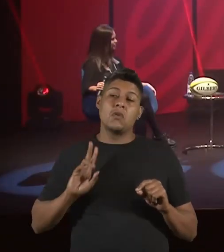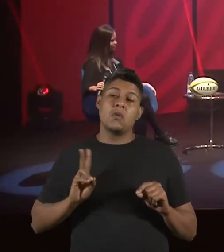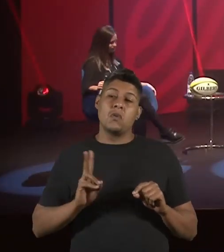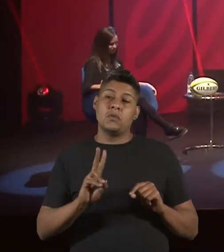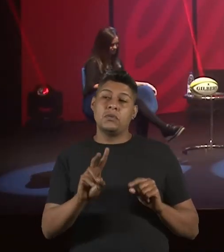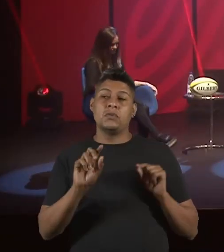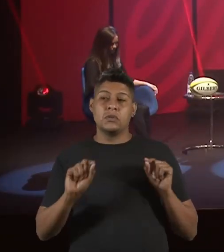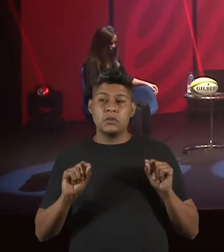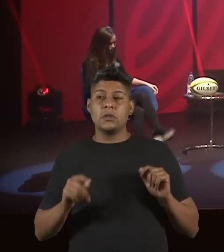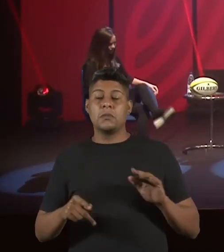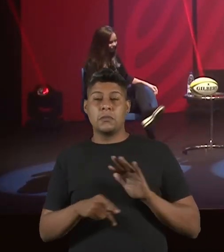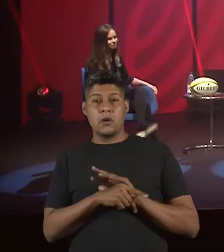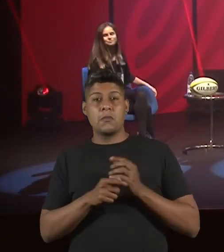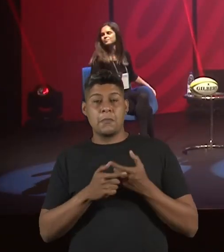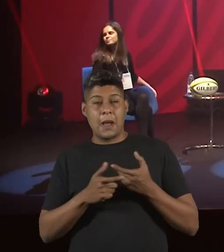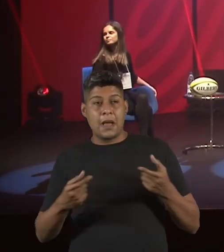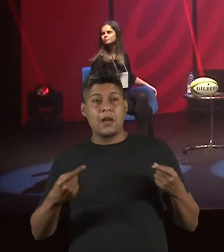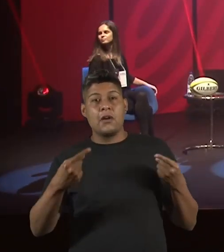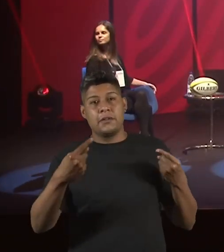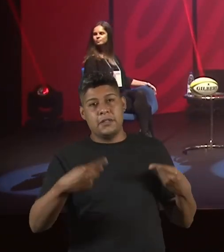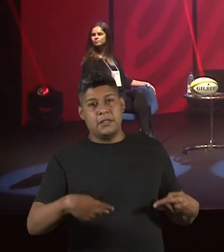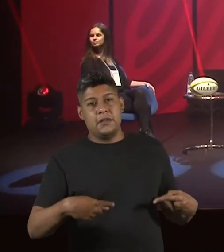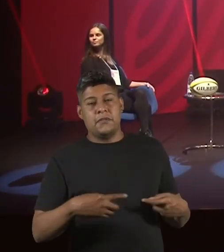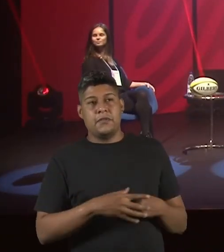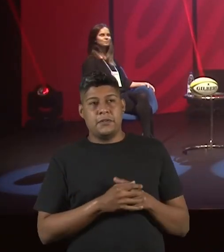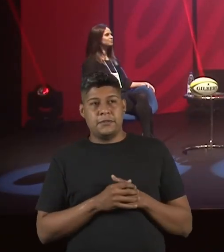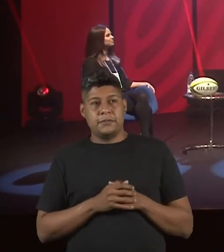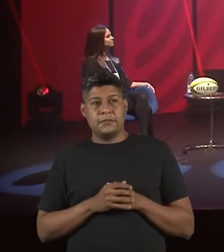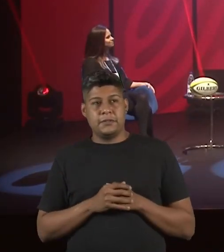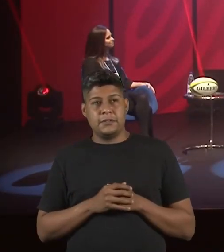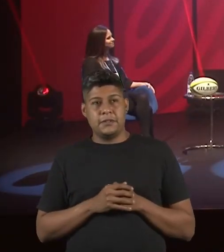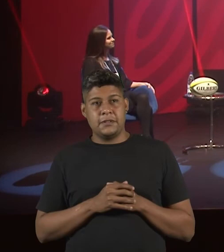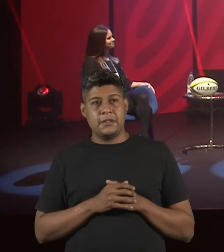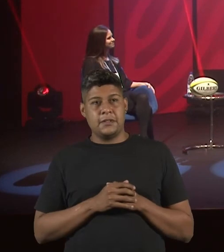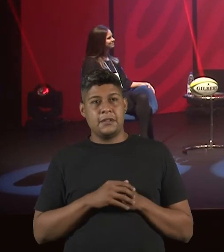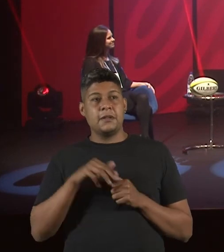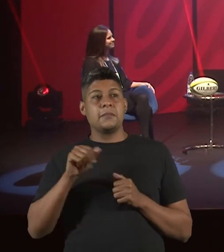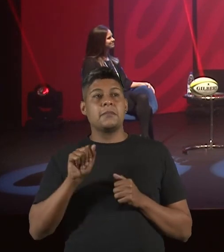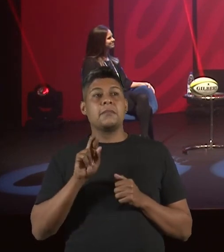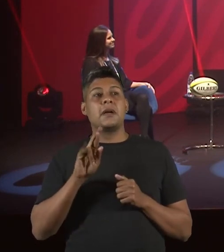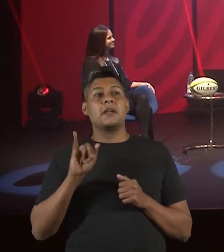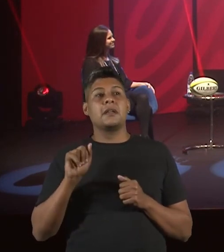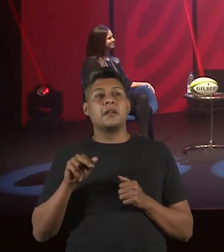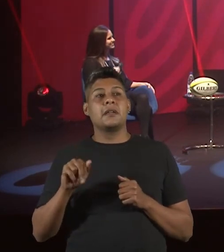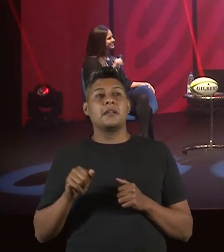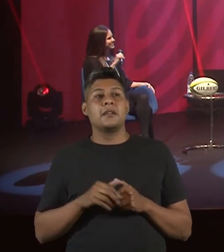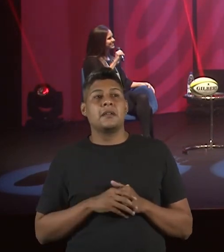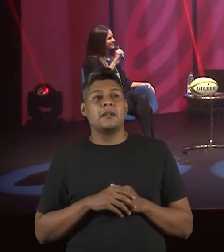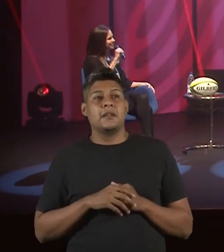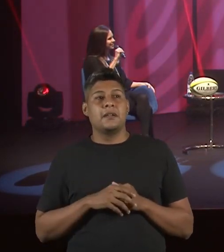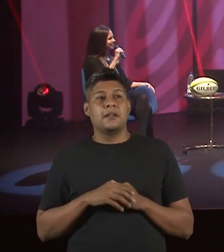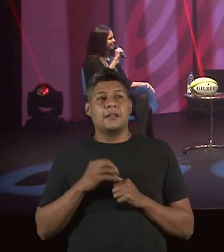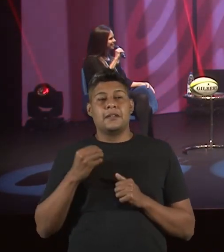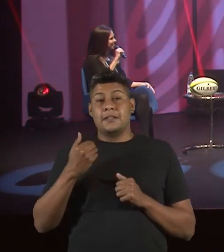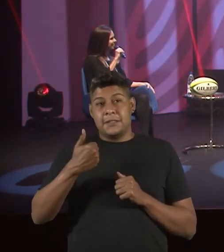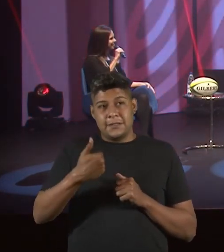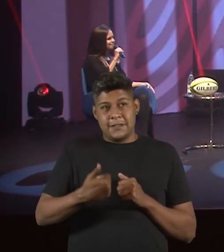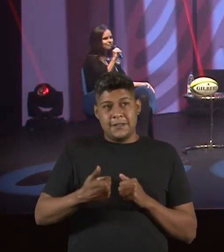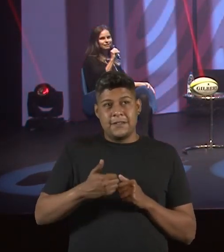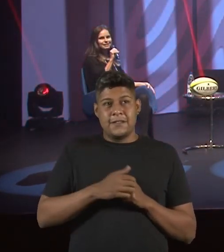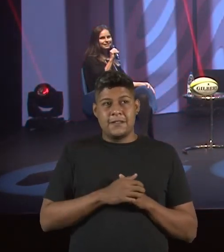sendo, dos meus maiores desafios. Muito bom, Laura. Mariana? Tudo bom, gente?